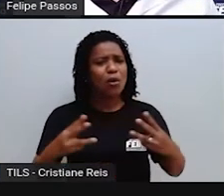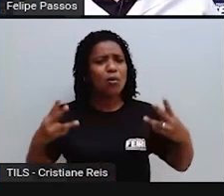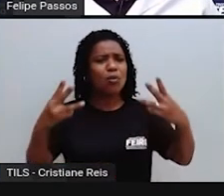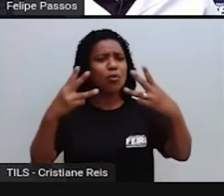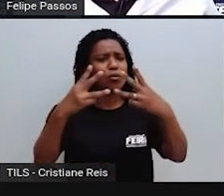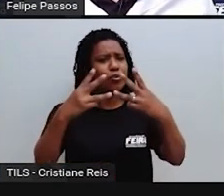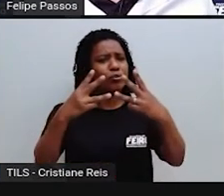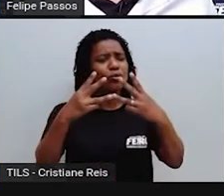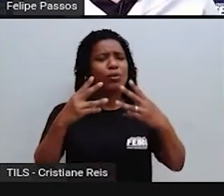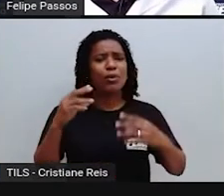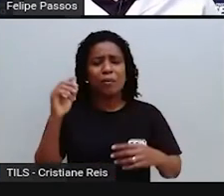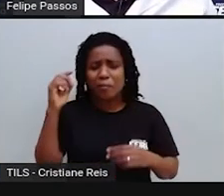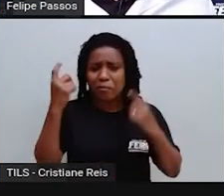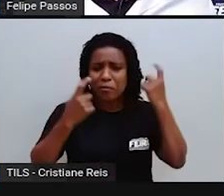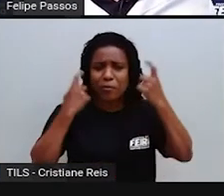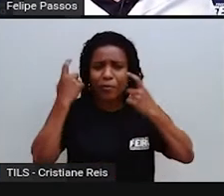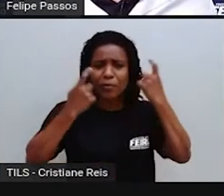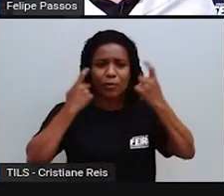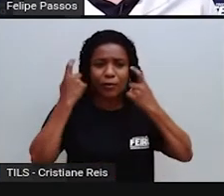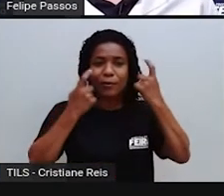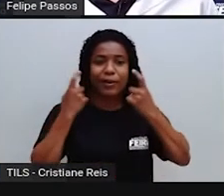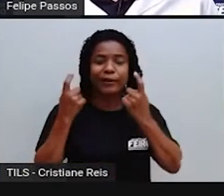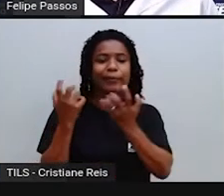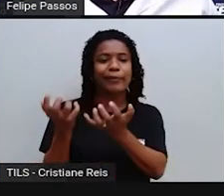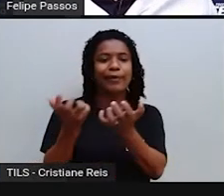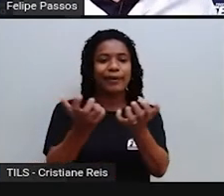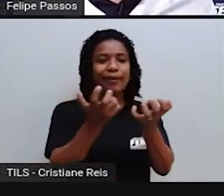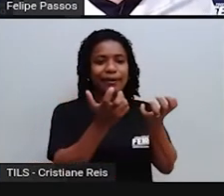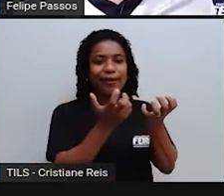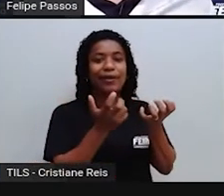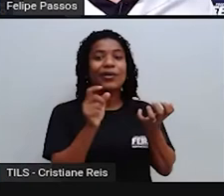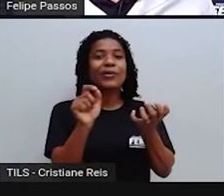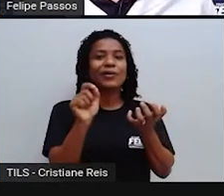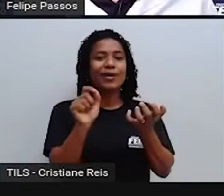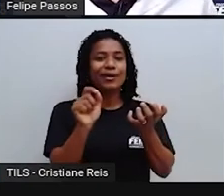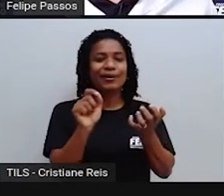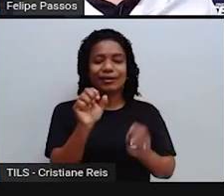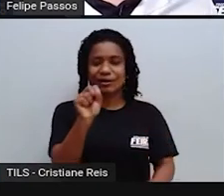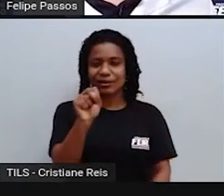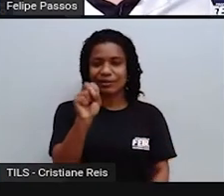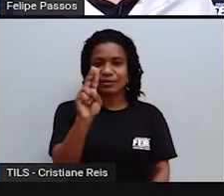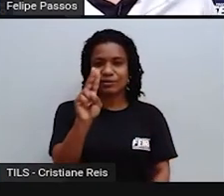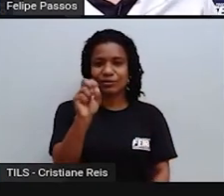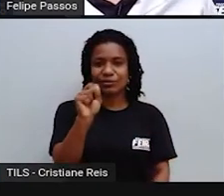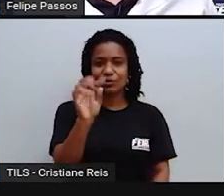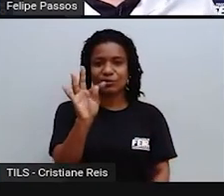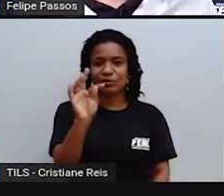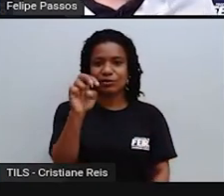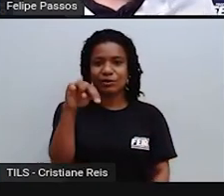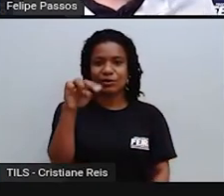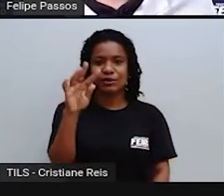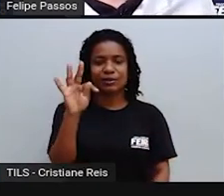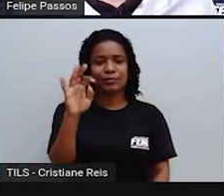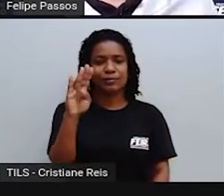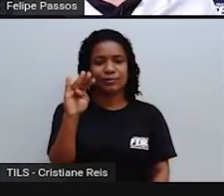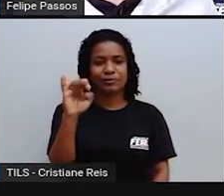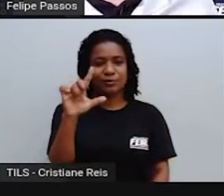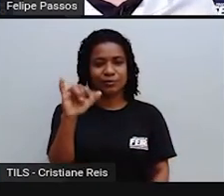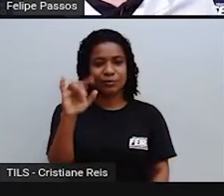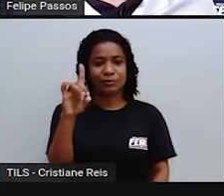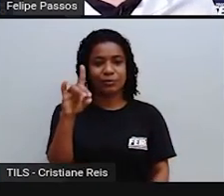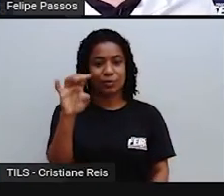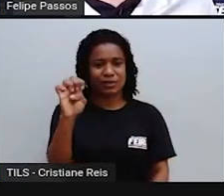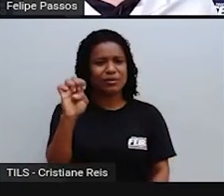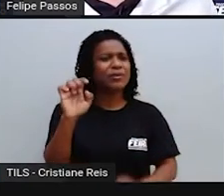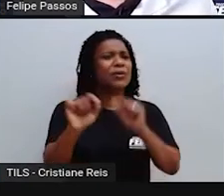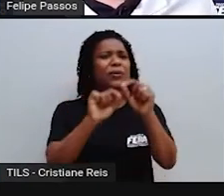termo sustentabilidade? Que a gente ouve tanto falar, a gente sabe que é importante nas aulas de ciências, nas aulas de educação ambiental, na